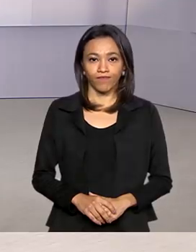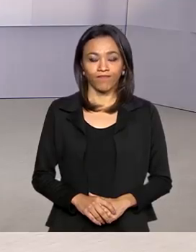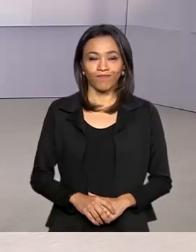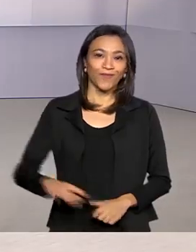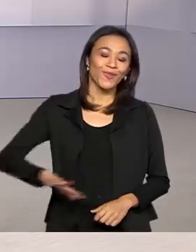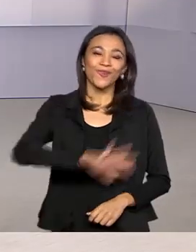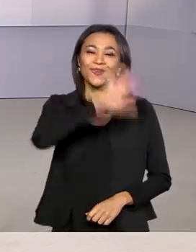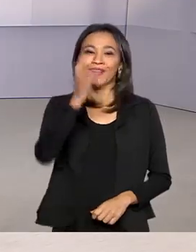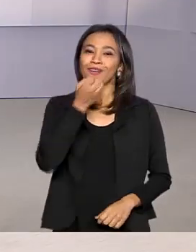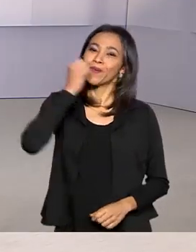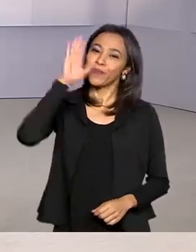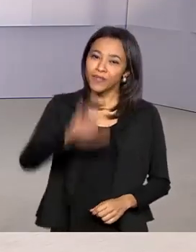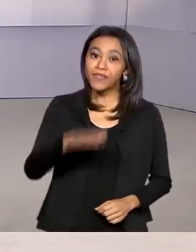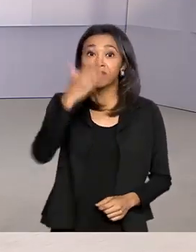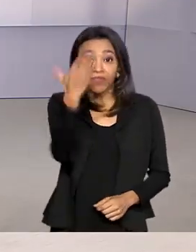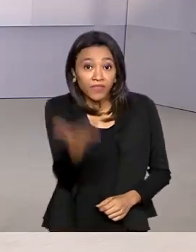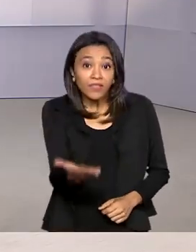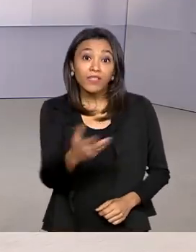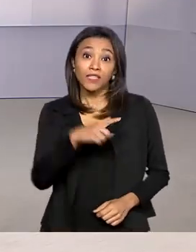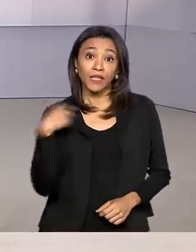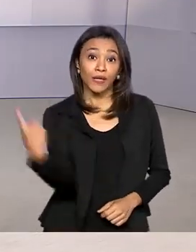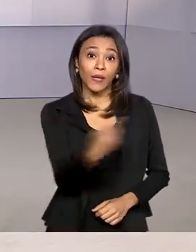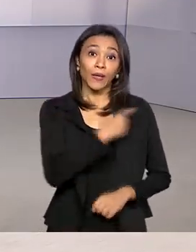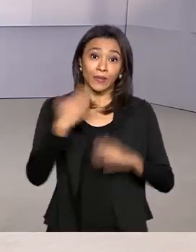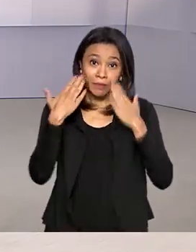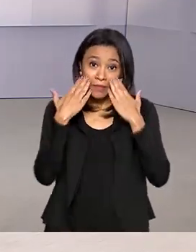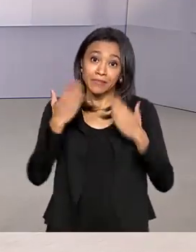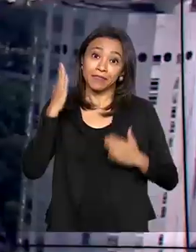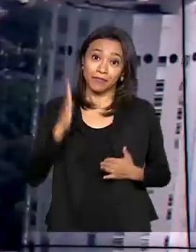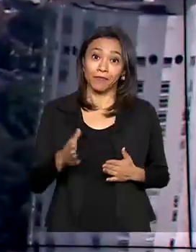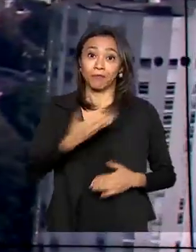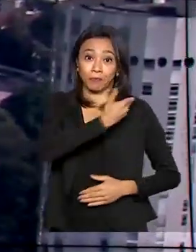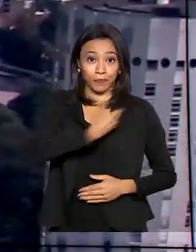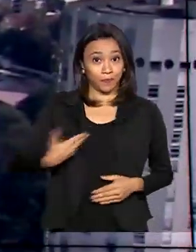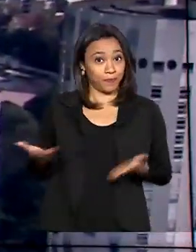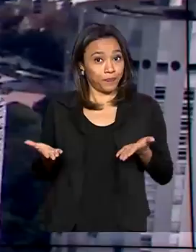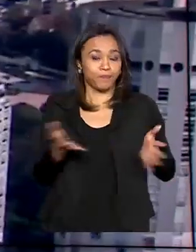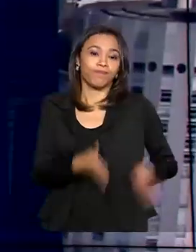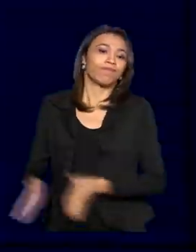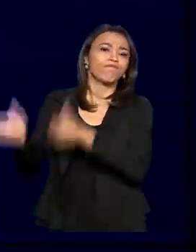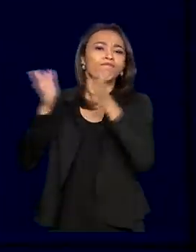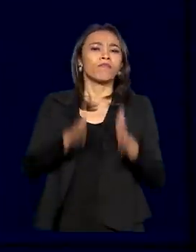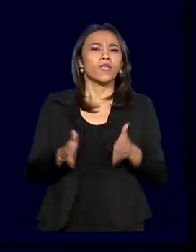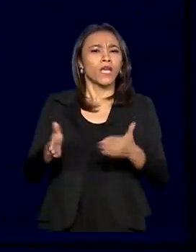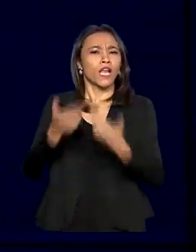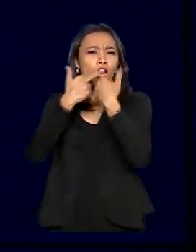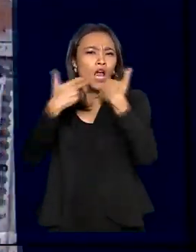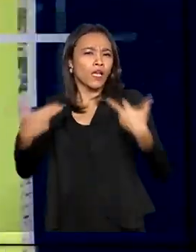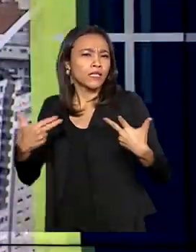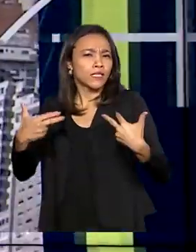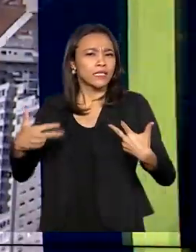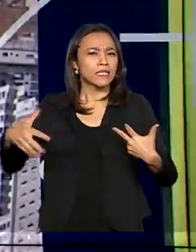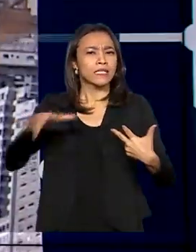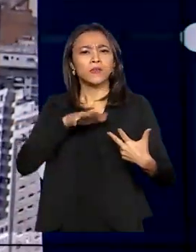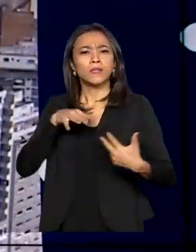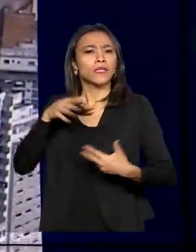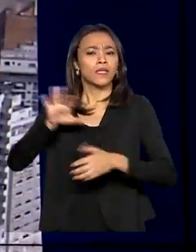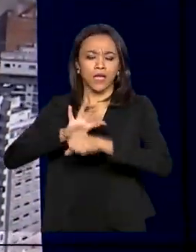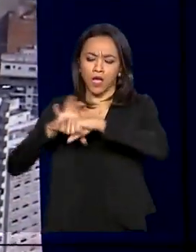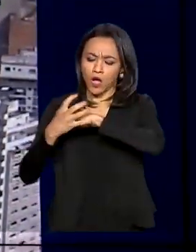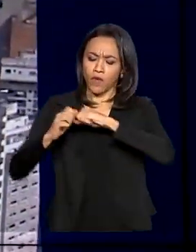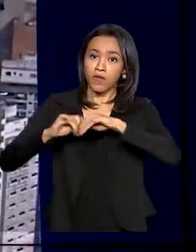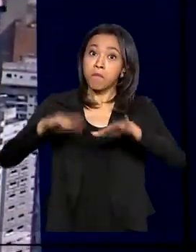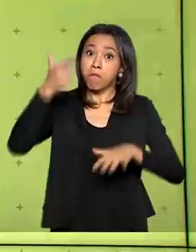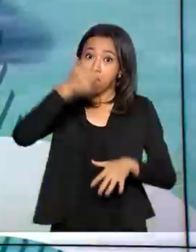Olá, boa tarde para você. O governo agora já está de volta. Inovação contra a Covid. Mais recursos vão ser